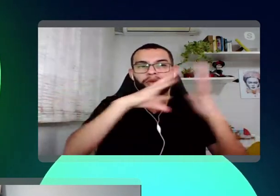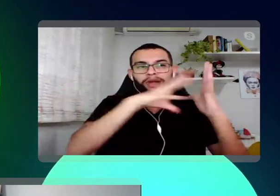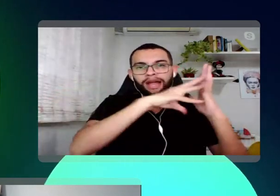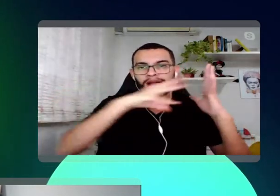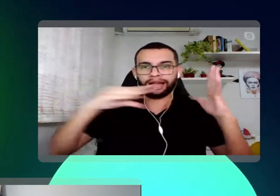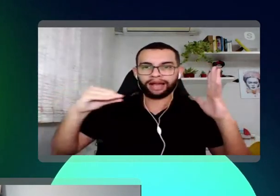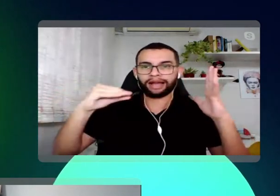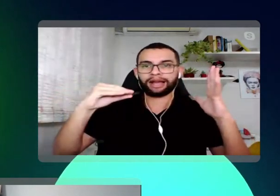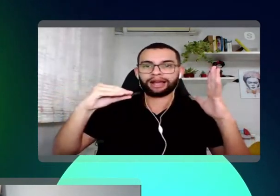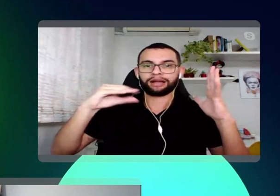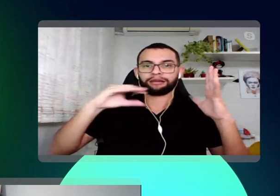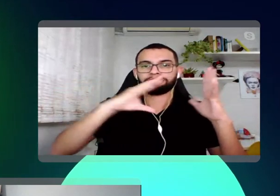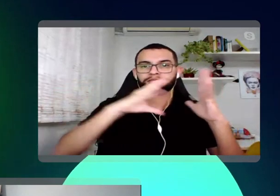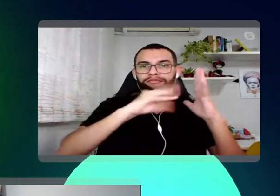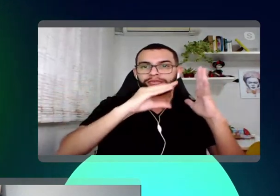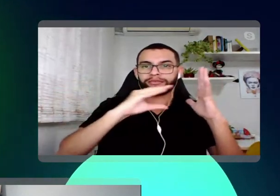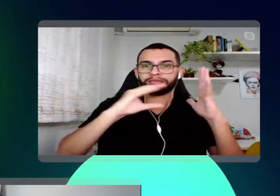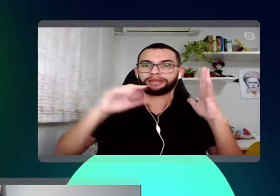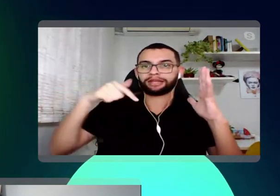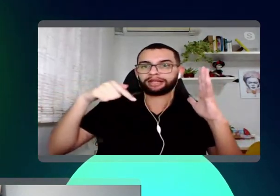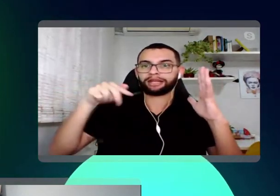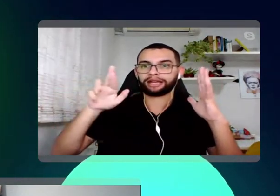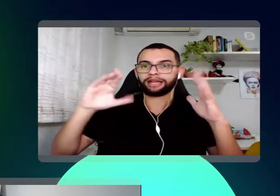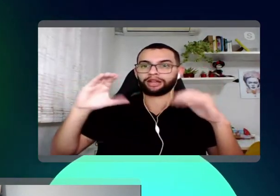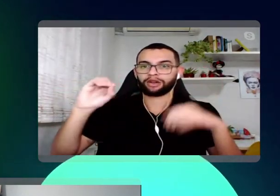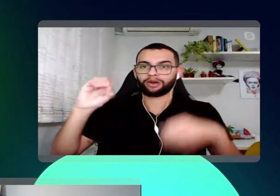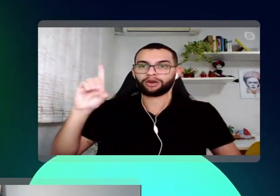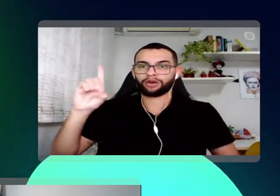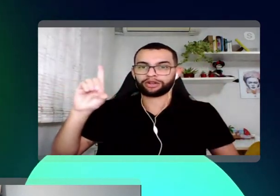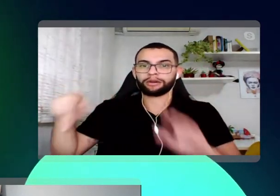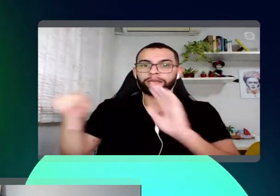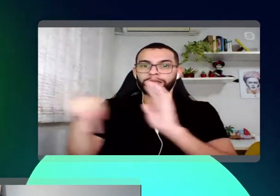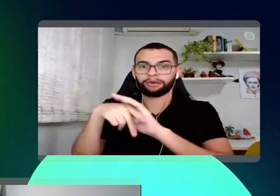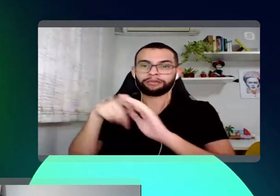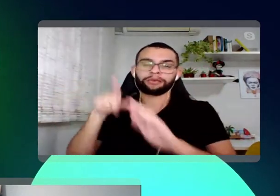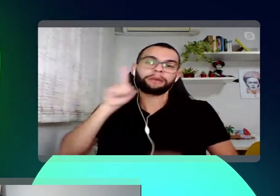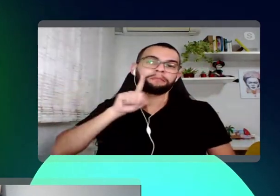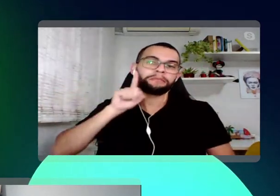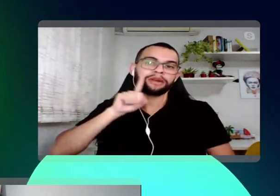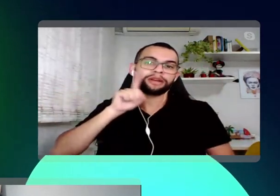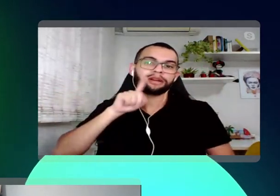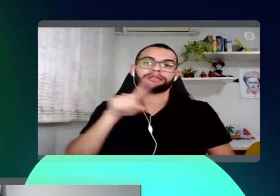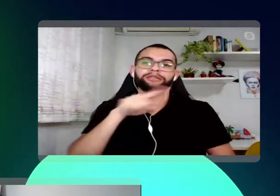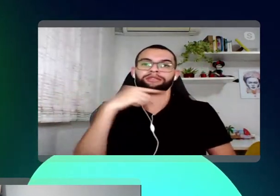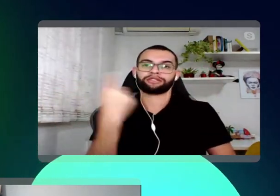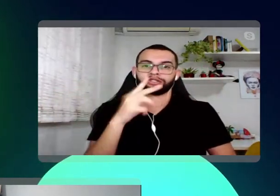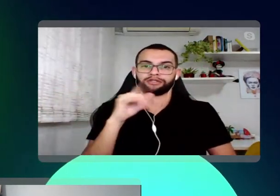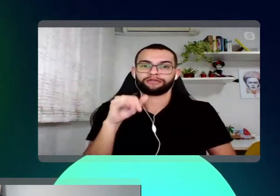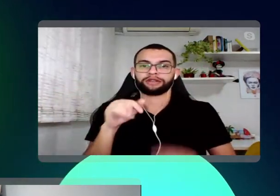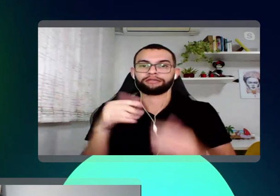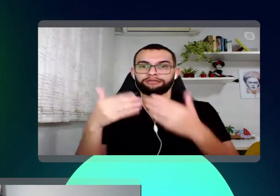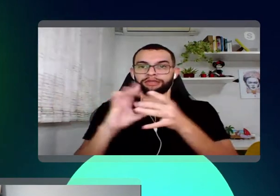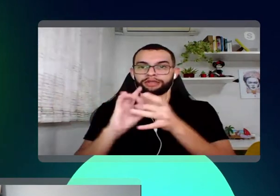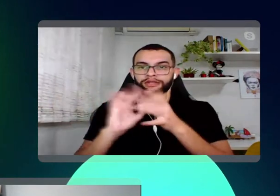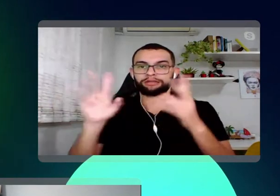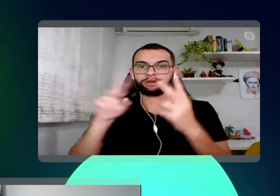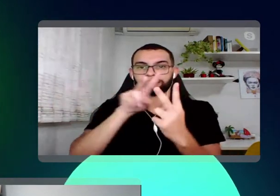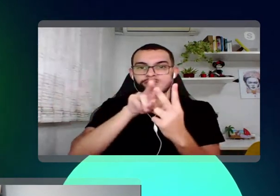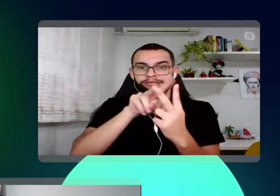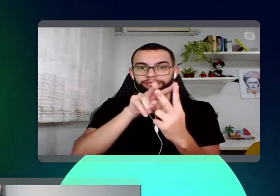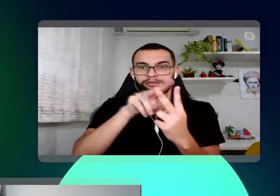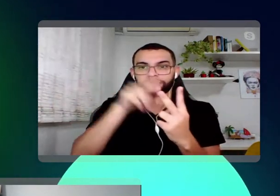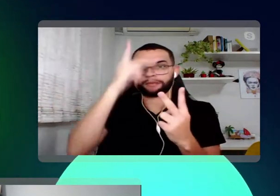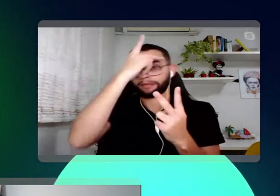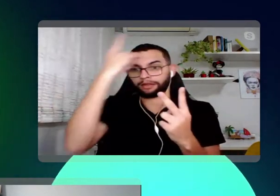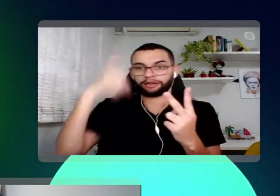para a das americanas. Então, a gente vai disponibilizar esses dois links para o